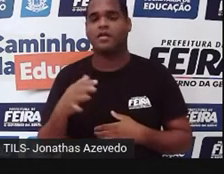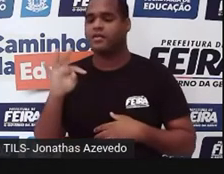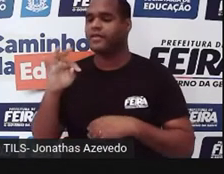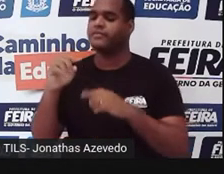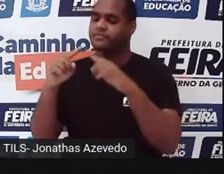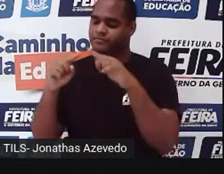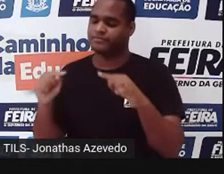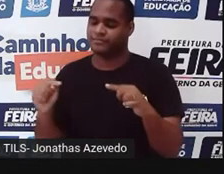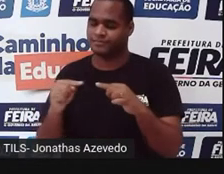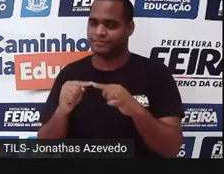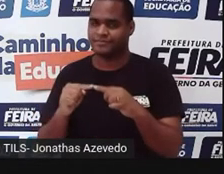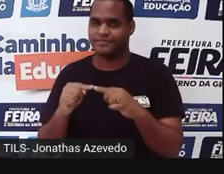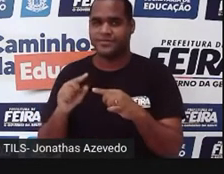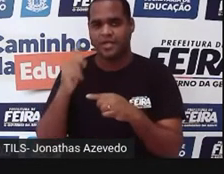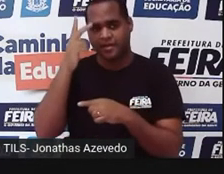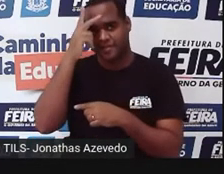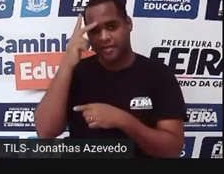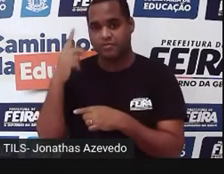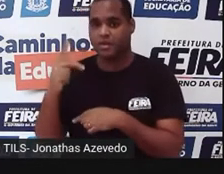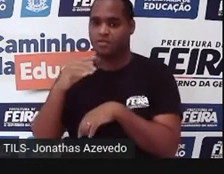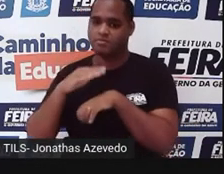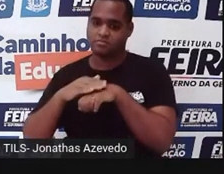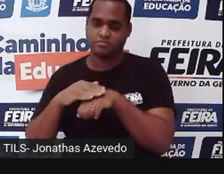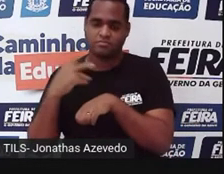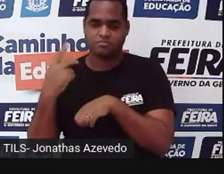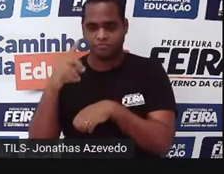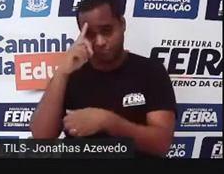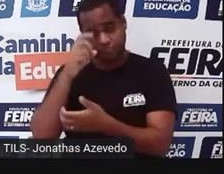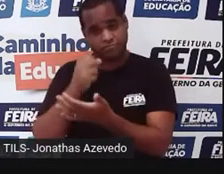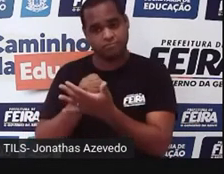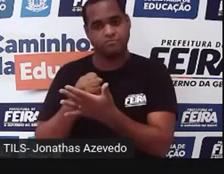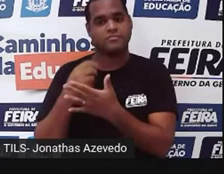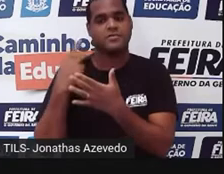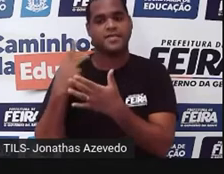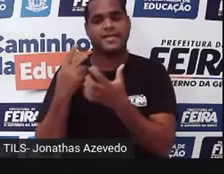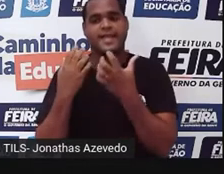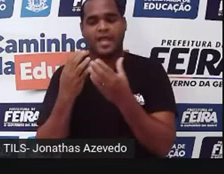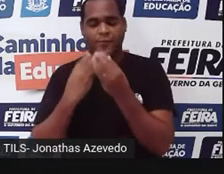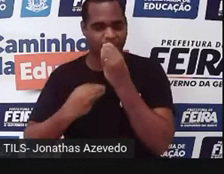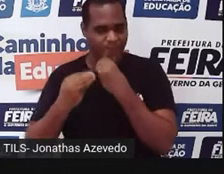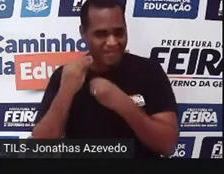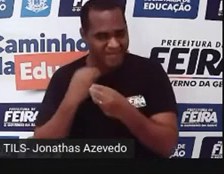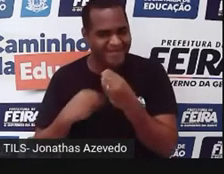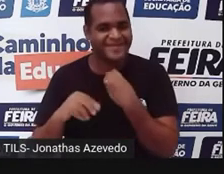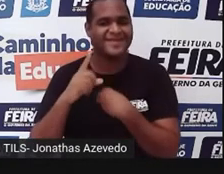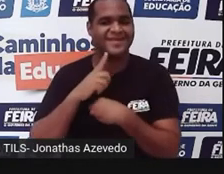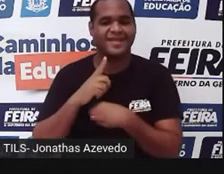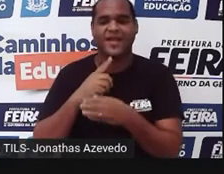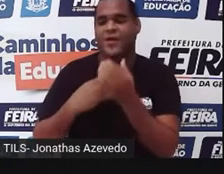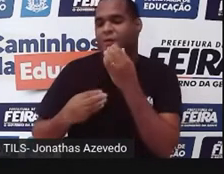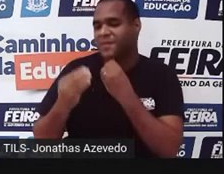alimento é transgênico. Aí a pessoa tem a opção de adquirir aquele alimento, de consumir aquele alimento ou não.